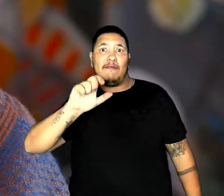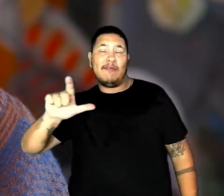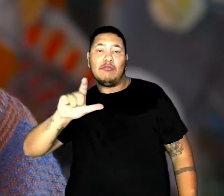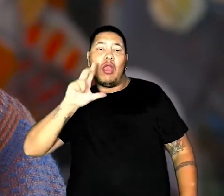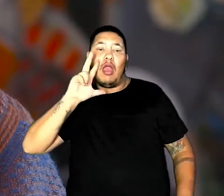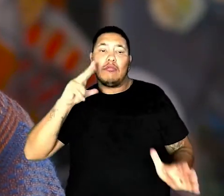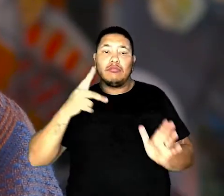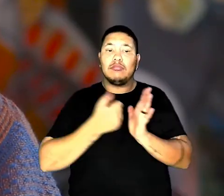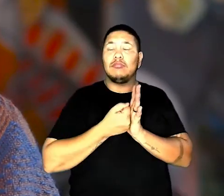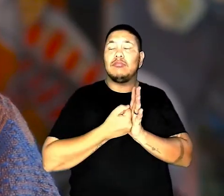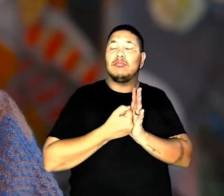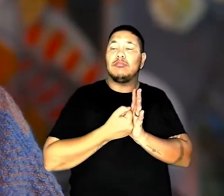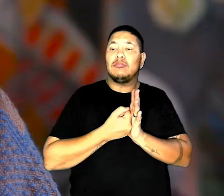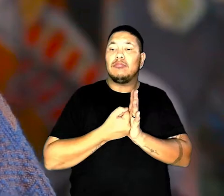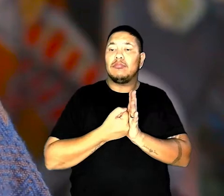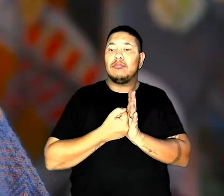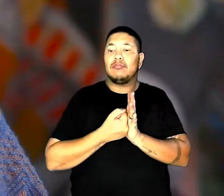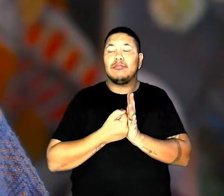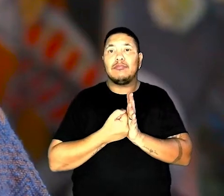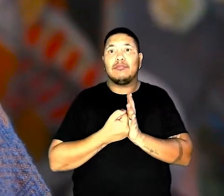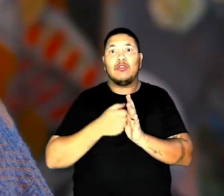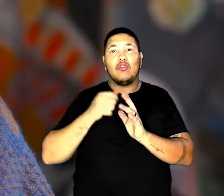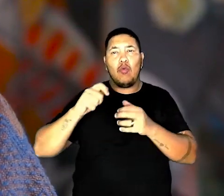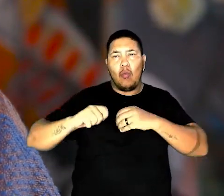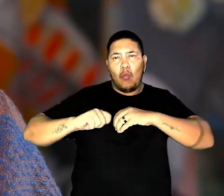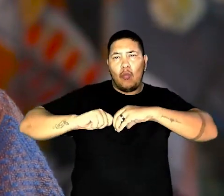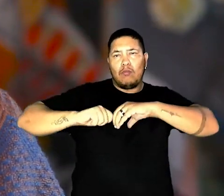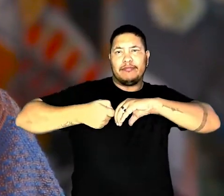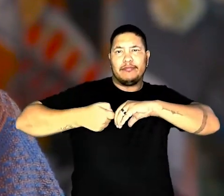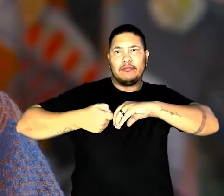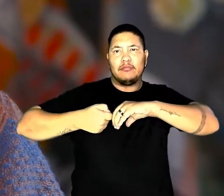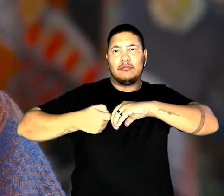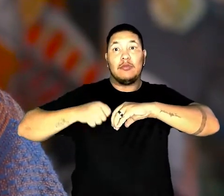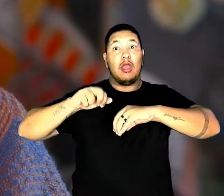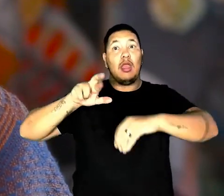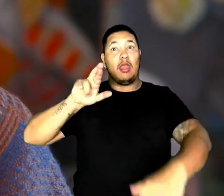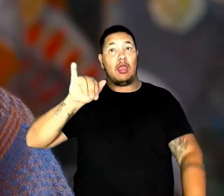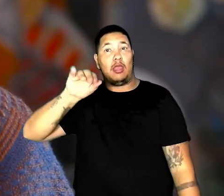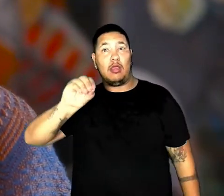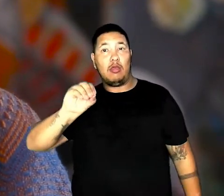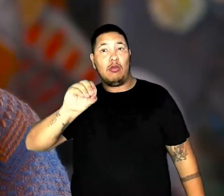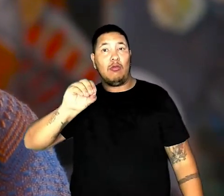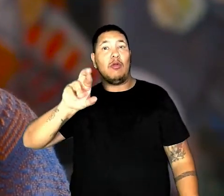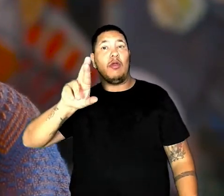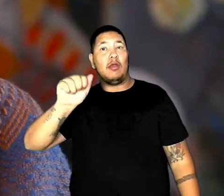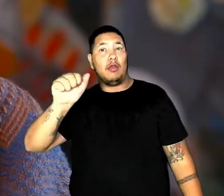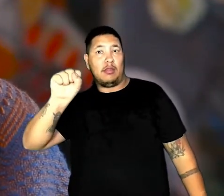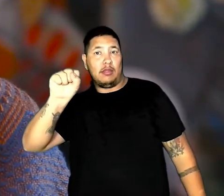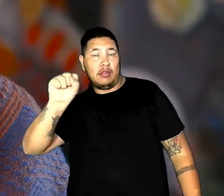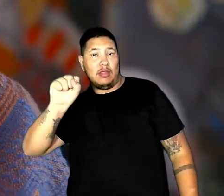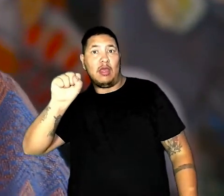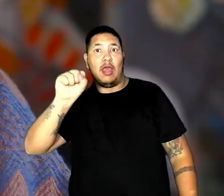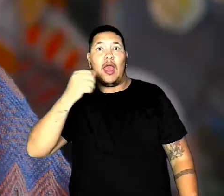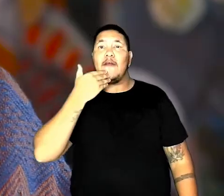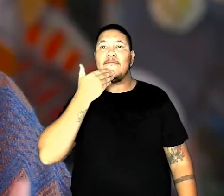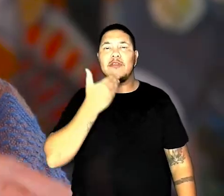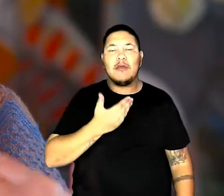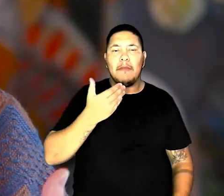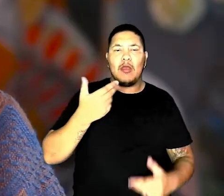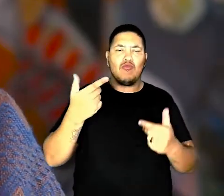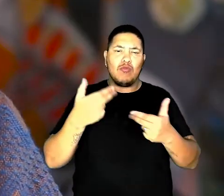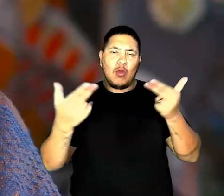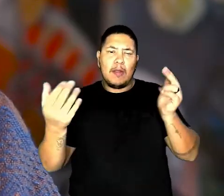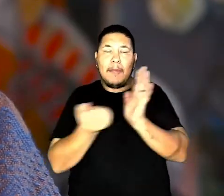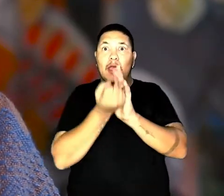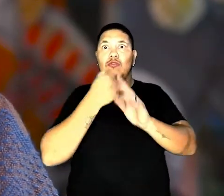para reconhecimento de um quilombo, o quilombo do Rio das Rãs. E aí você pede uma